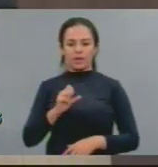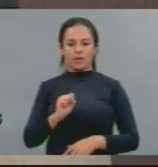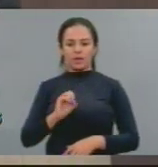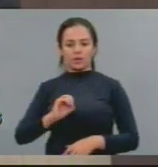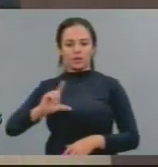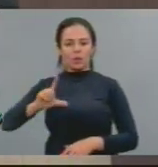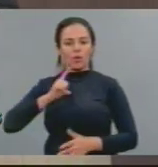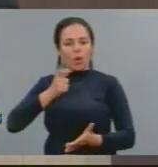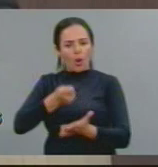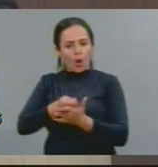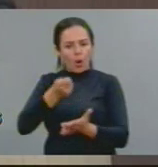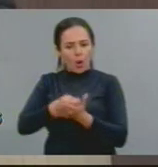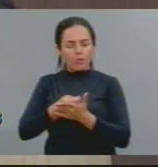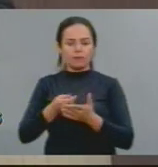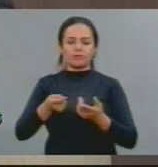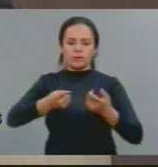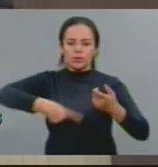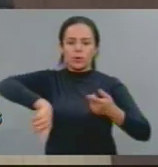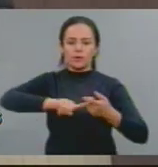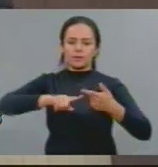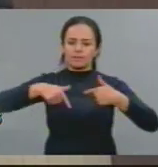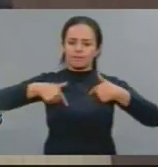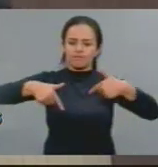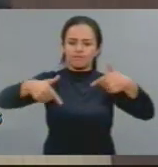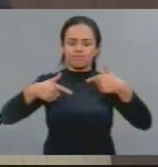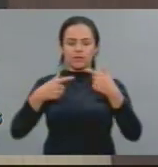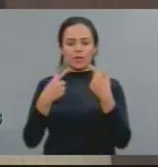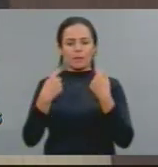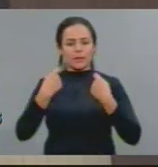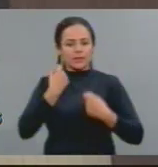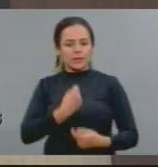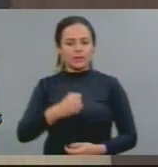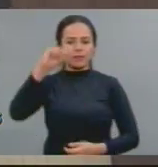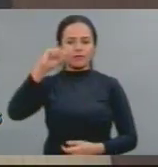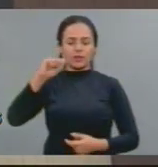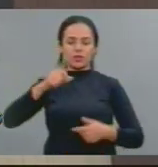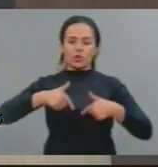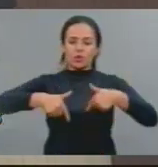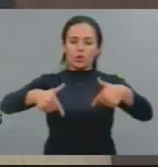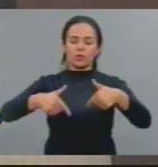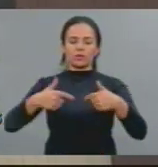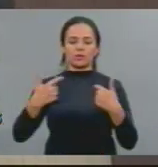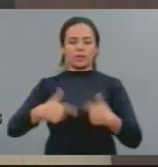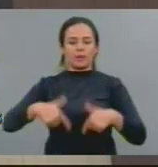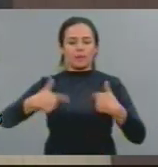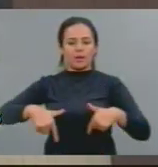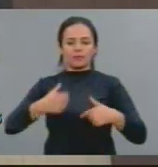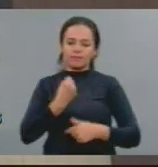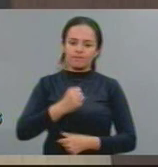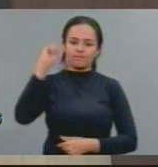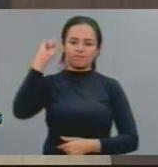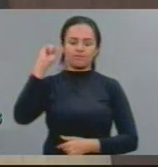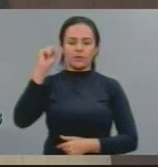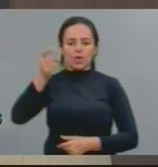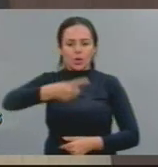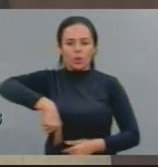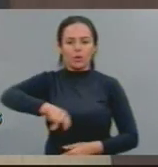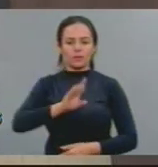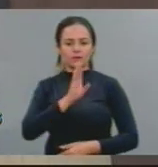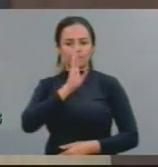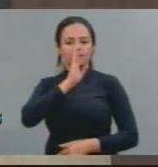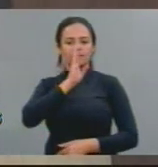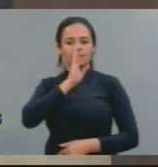estejamos, sobretudo, reverberando a luta dos trabalhadores e trabalhadoras. E nós não podemos calar, de fato,